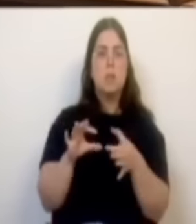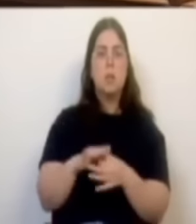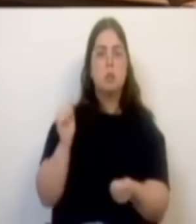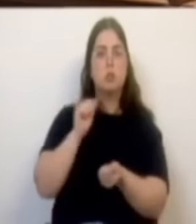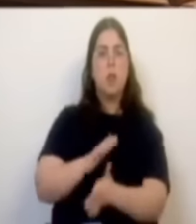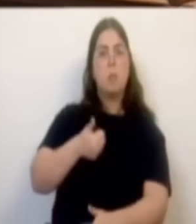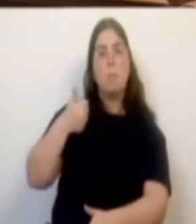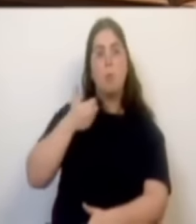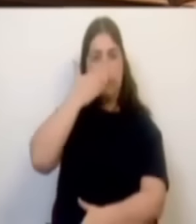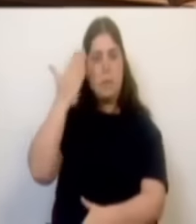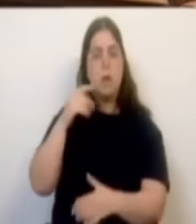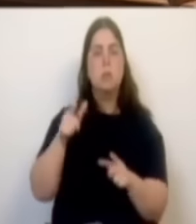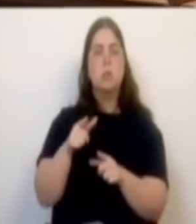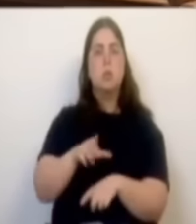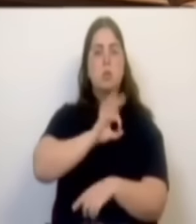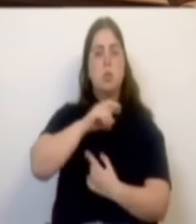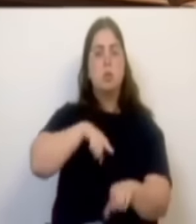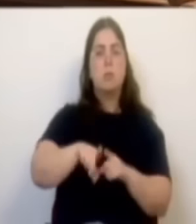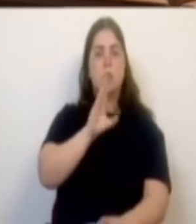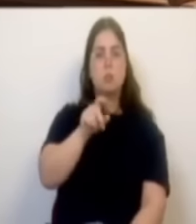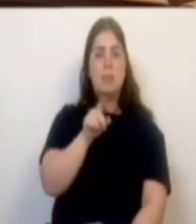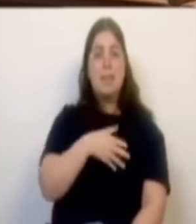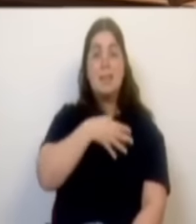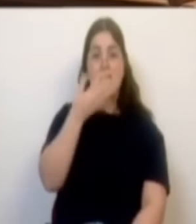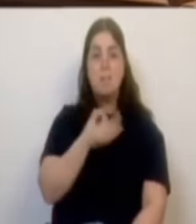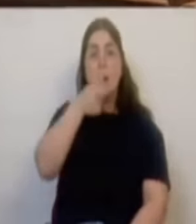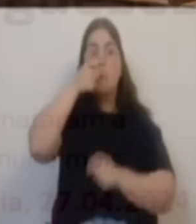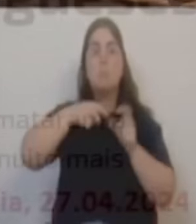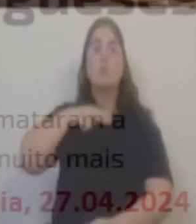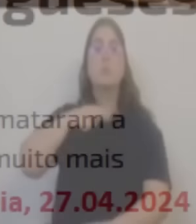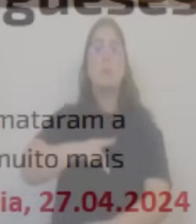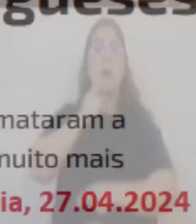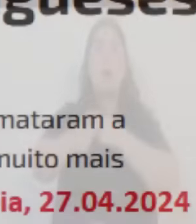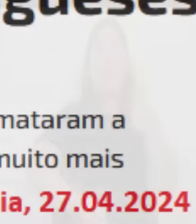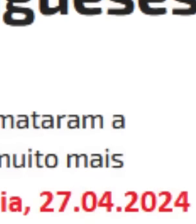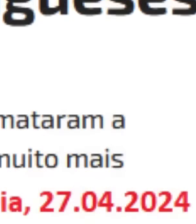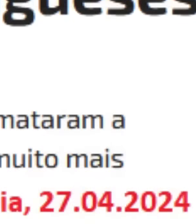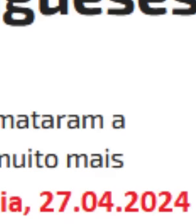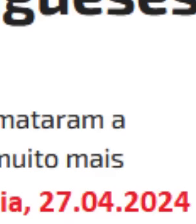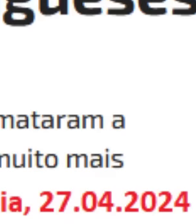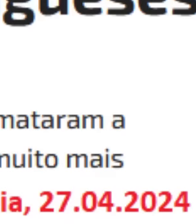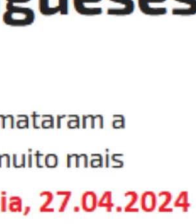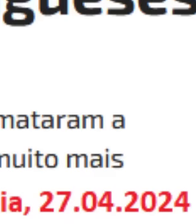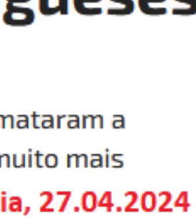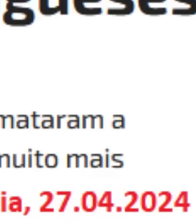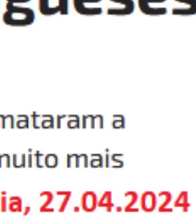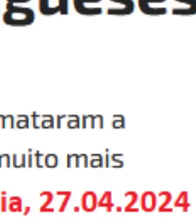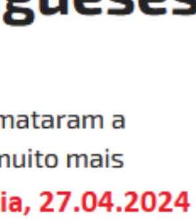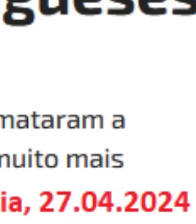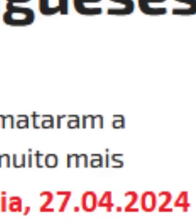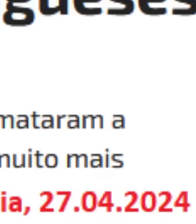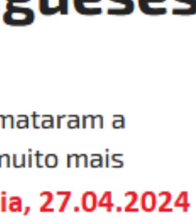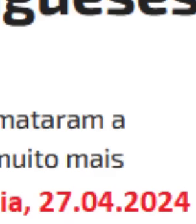Deputado José Dias Fernandes chama aos portugueses cobardes, aos que ficaram cá cobardes. Nunca pensaram,